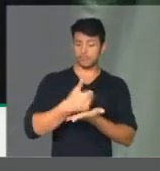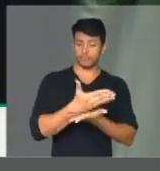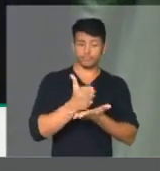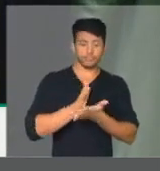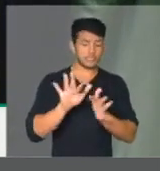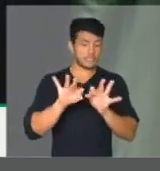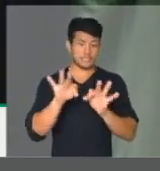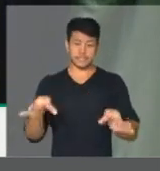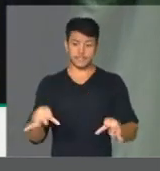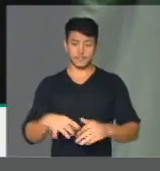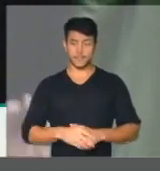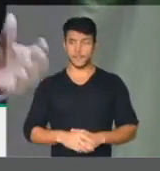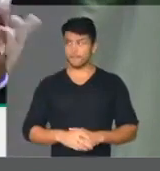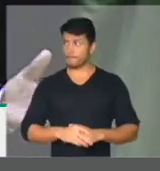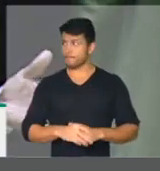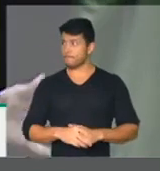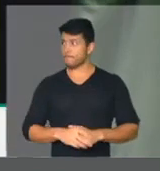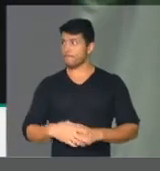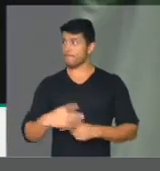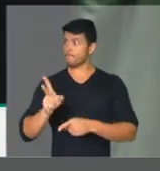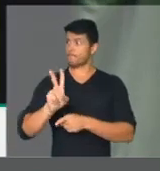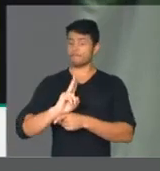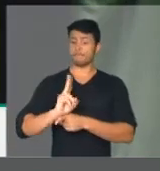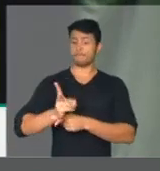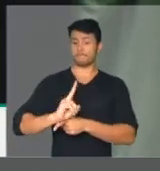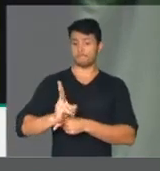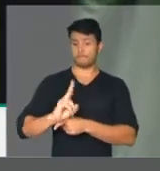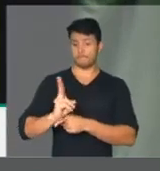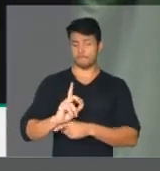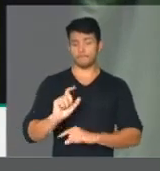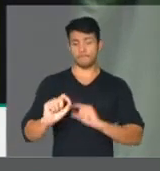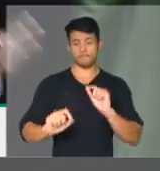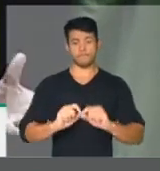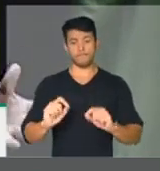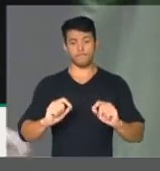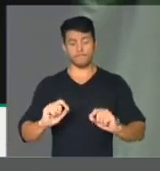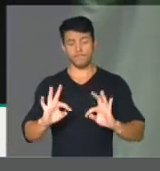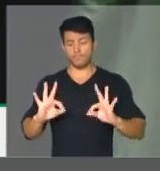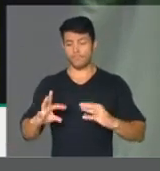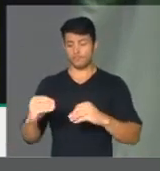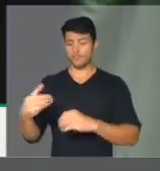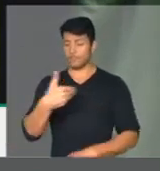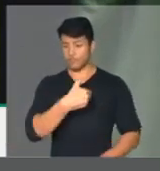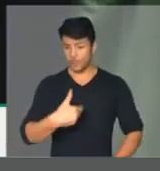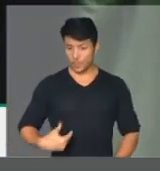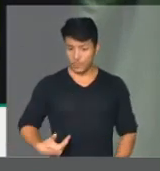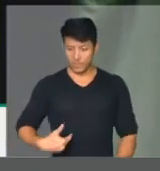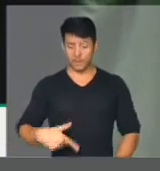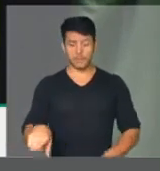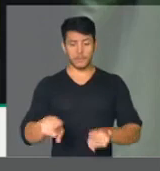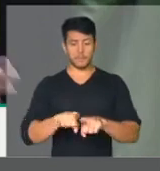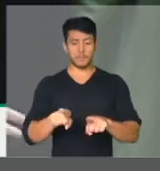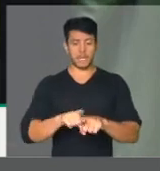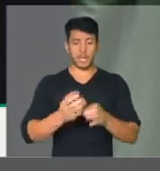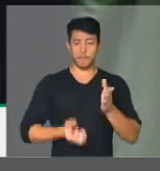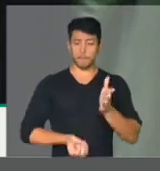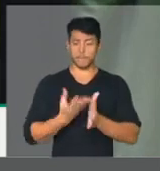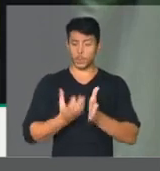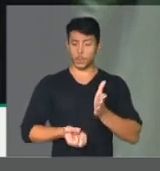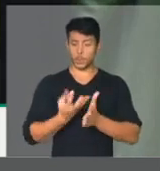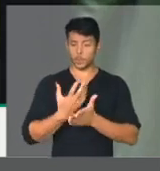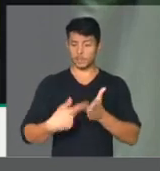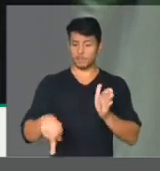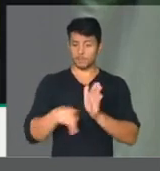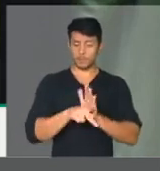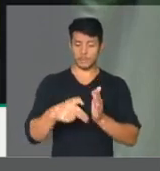online simples, protegendo o erário, protegendo a produção nacional, protegendo o